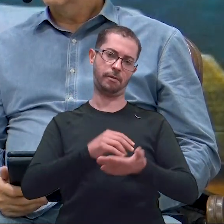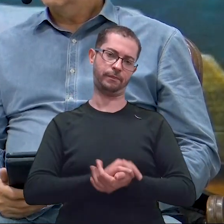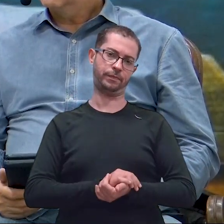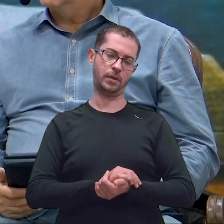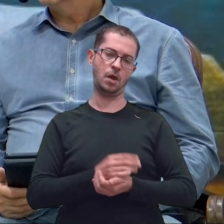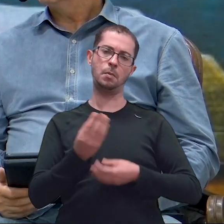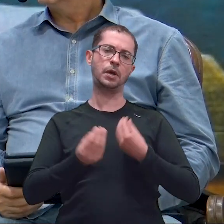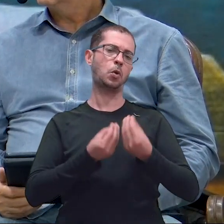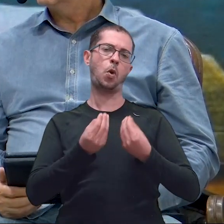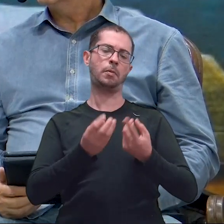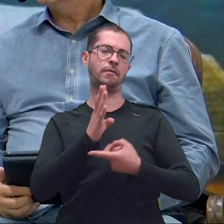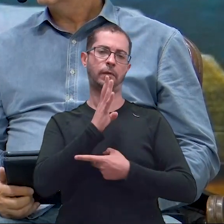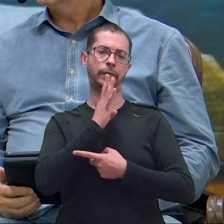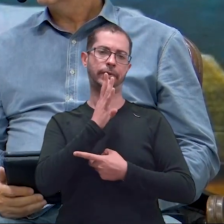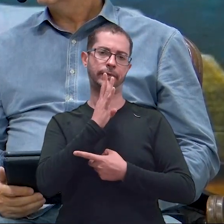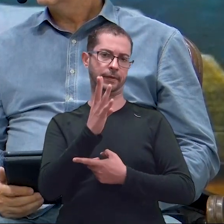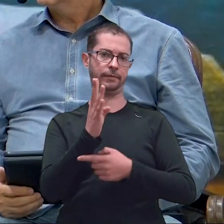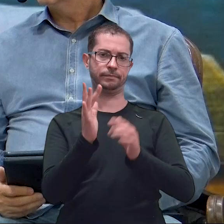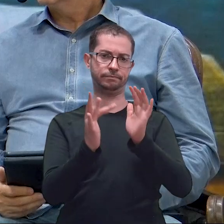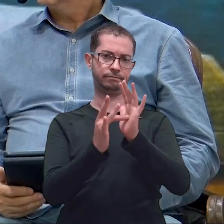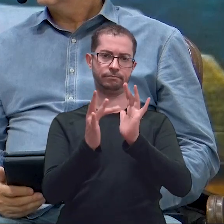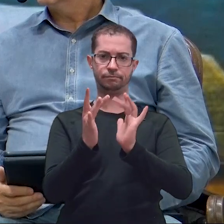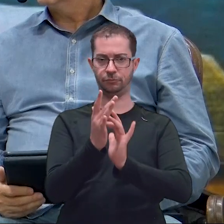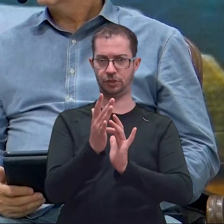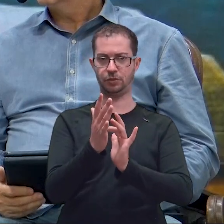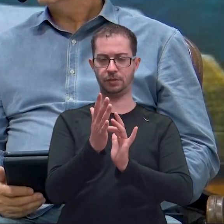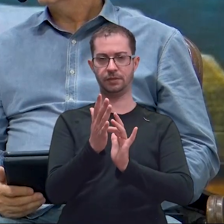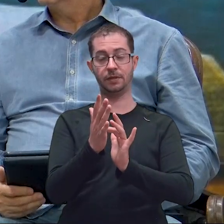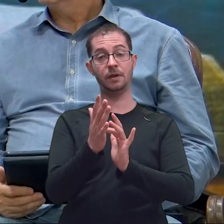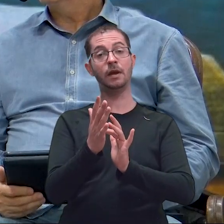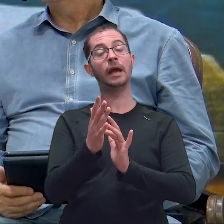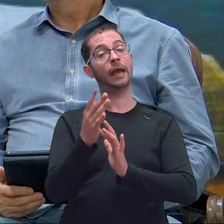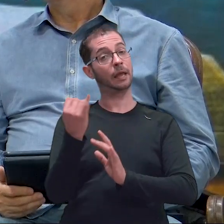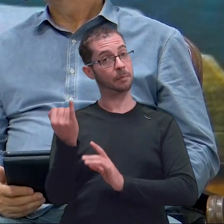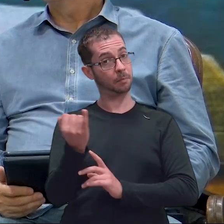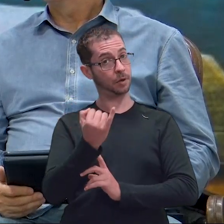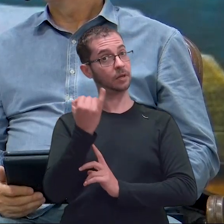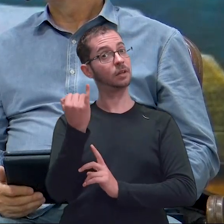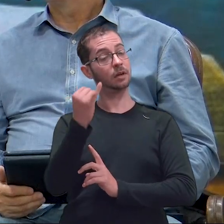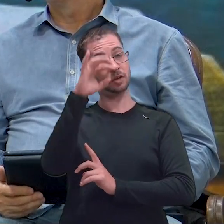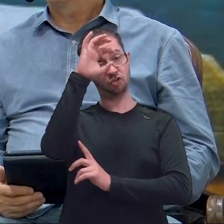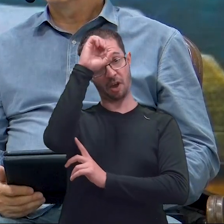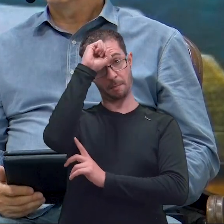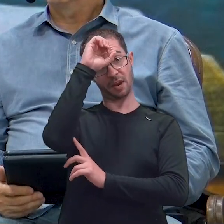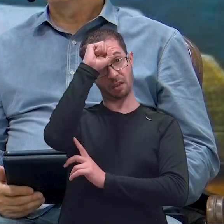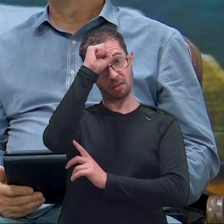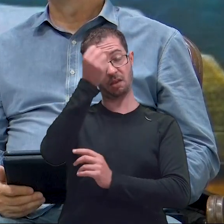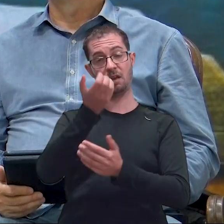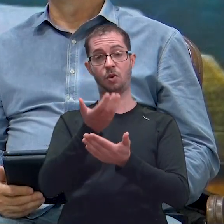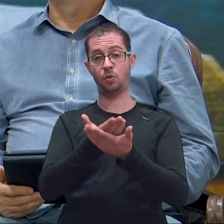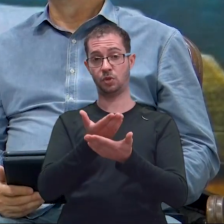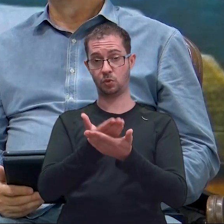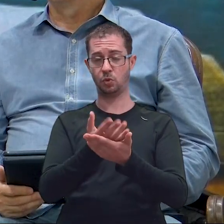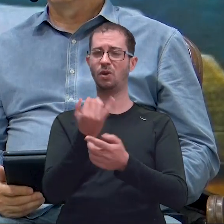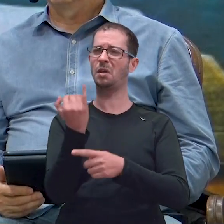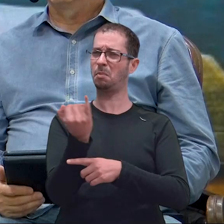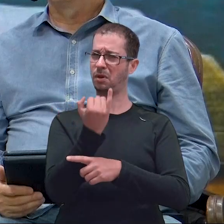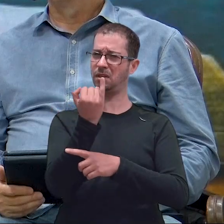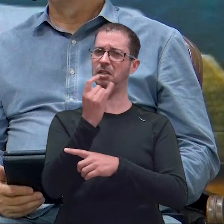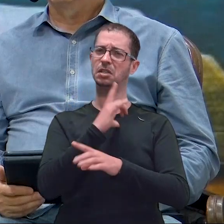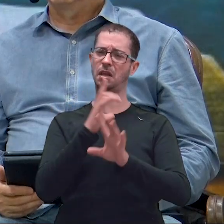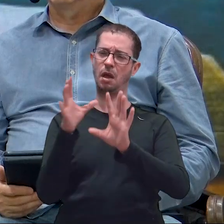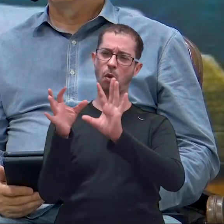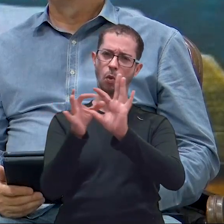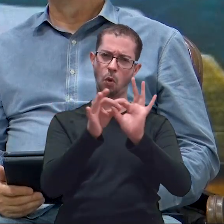conhecer o Senhor? Então, nós temos que investir tempo. Faz parte ouvir os estudos, faz parte ter a comunhão com os santos,